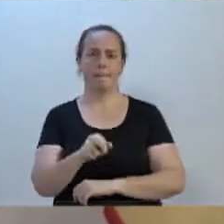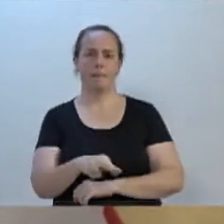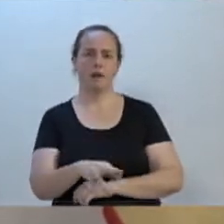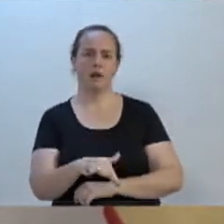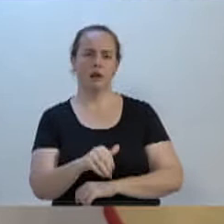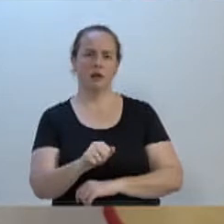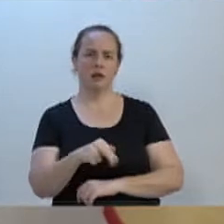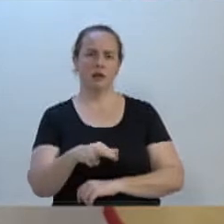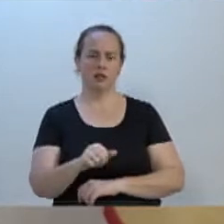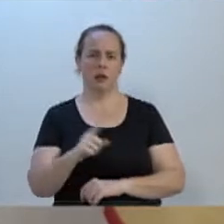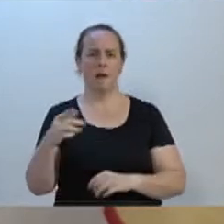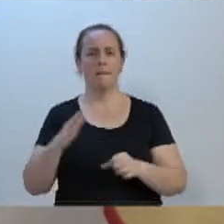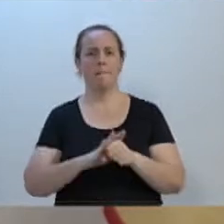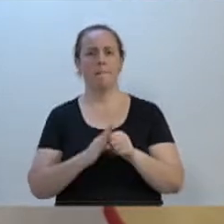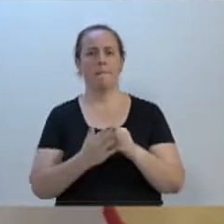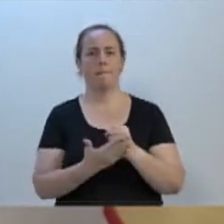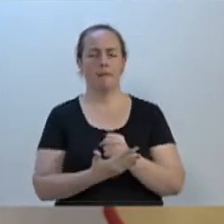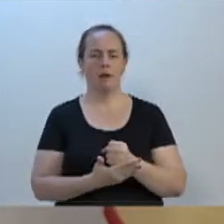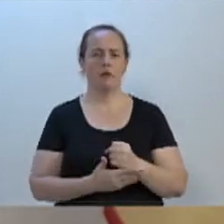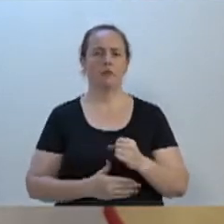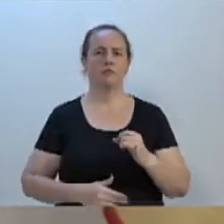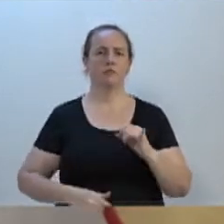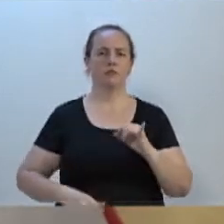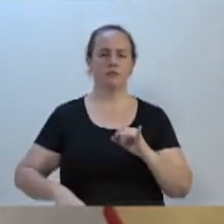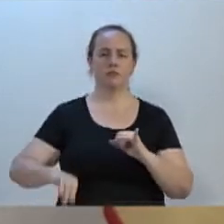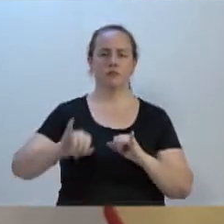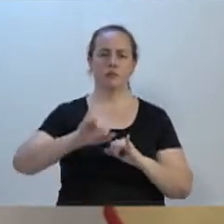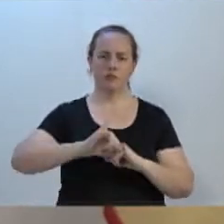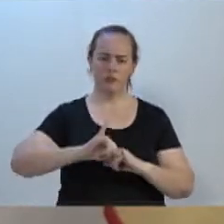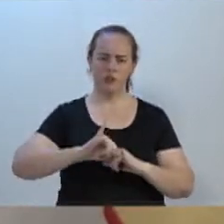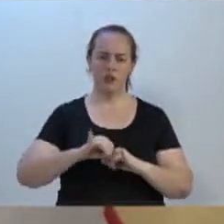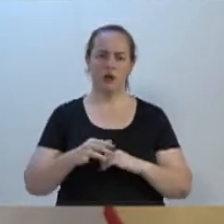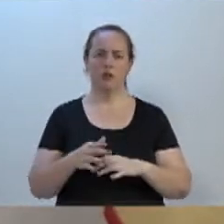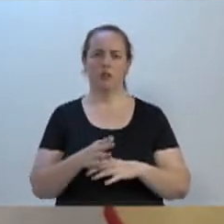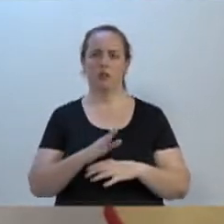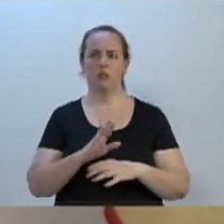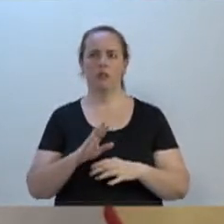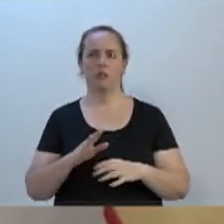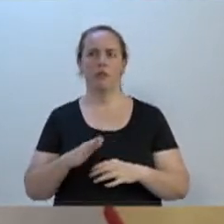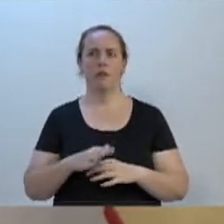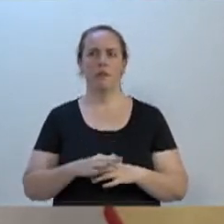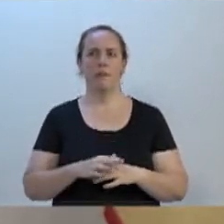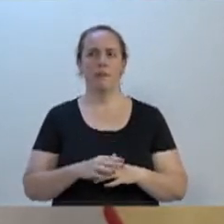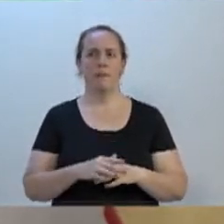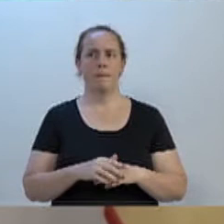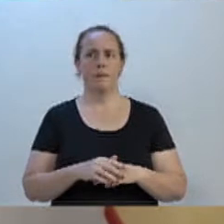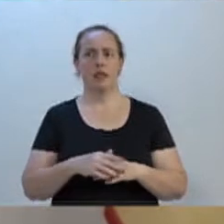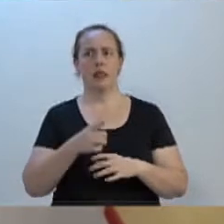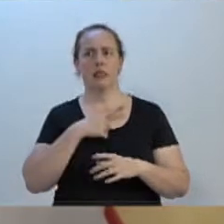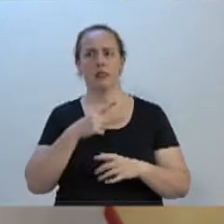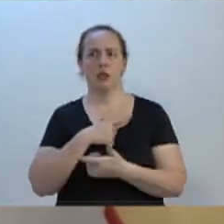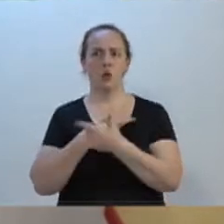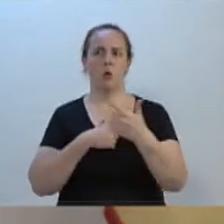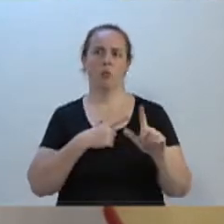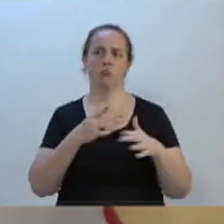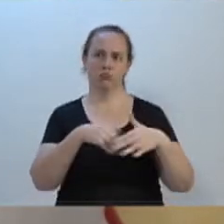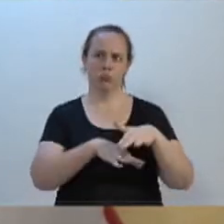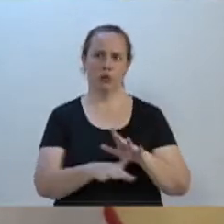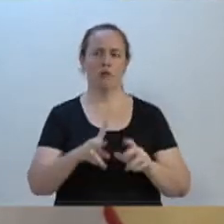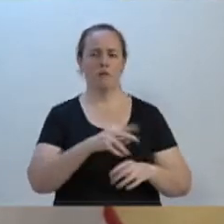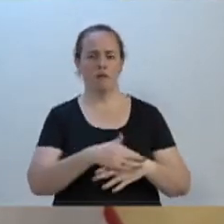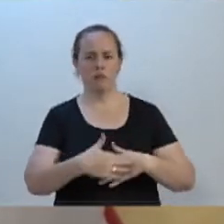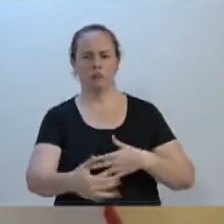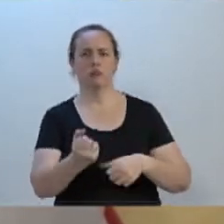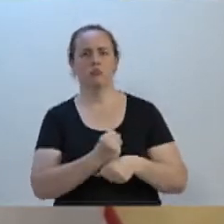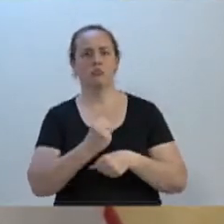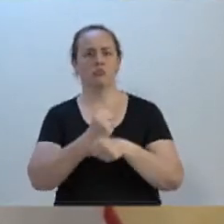Itopava Central, mais precisamente na margem esquerda, na Pérola do Vale. Tem um outro reservatório que vai ser construído na